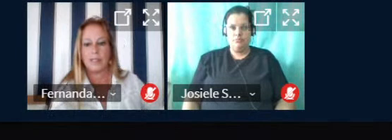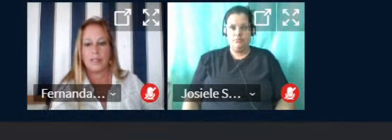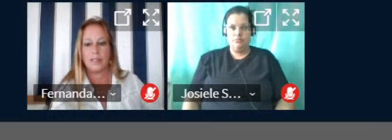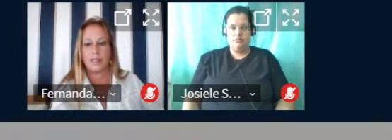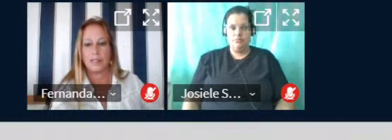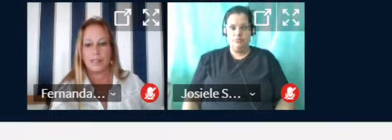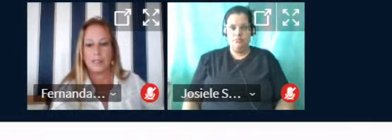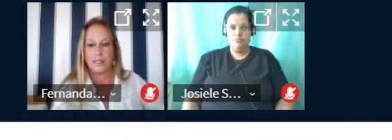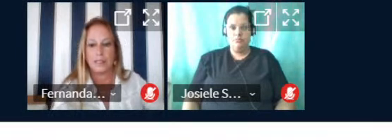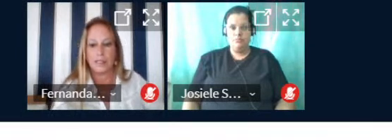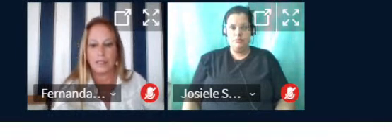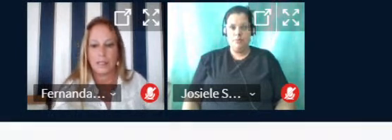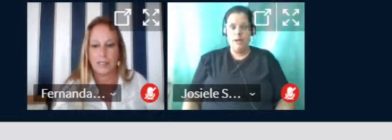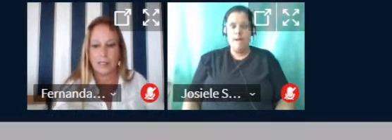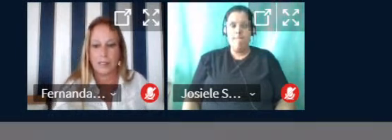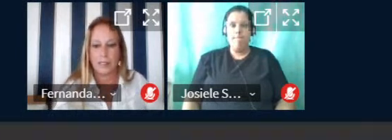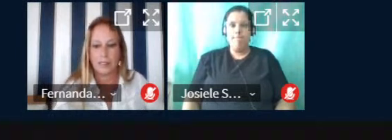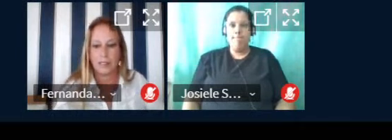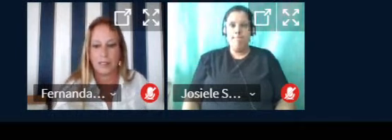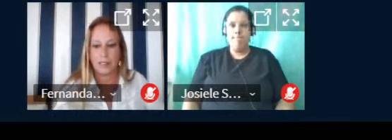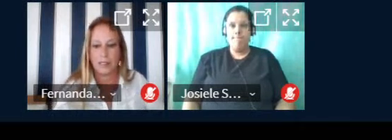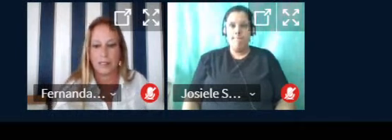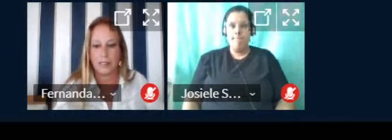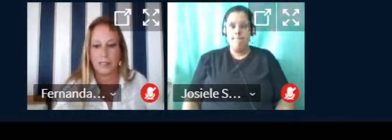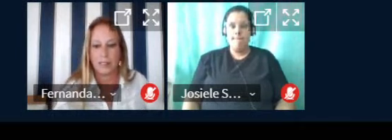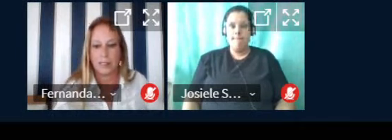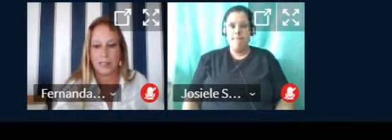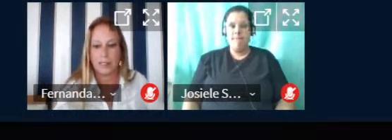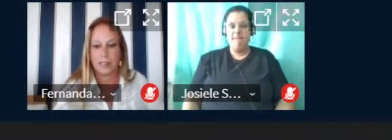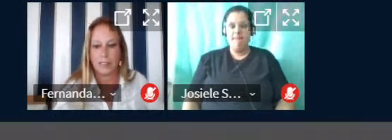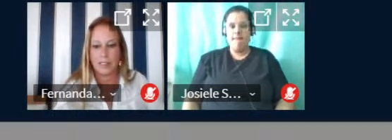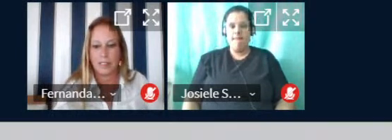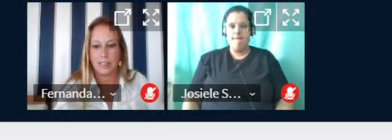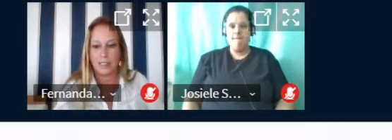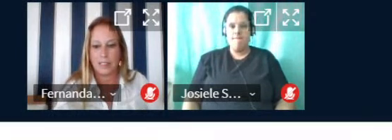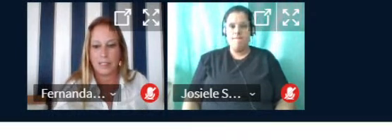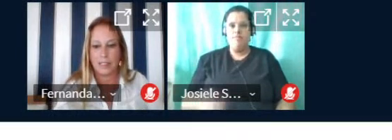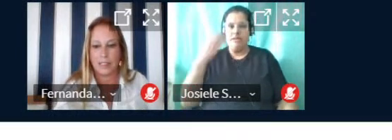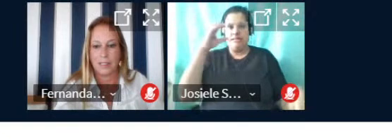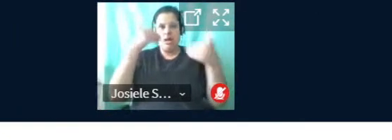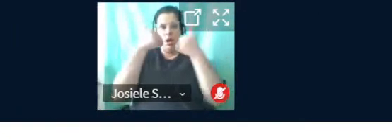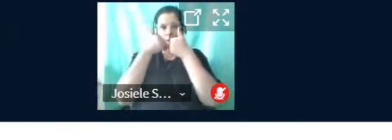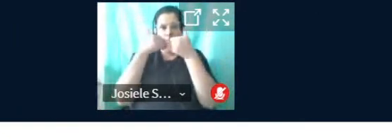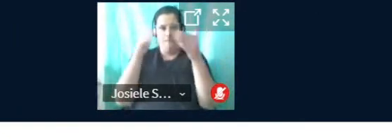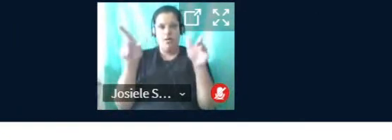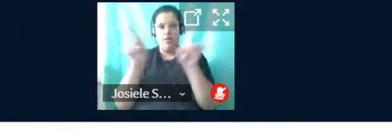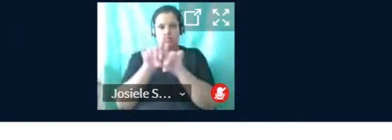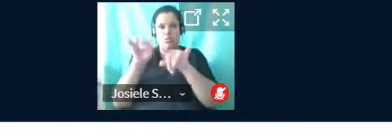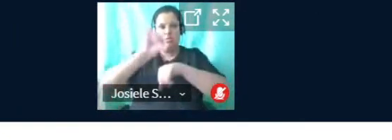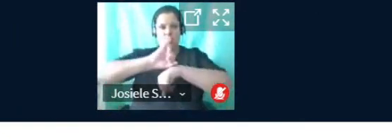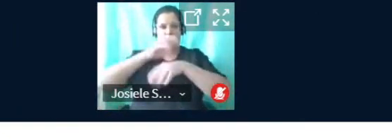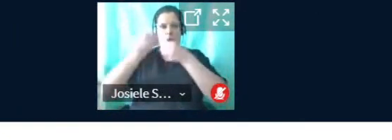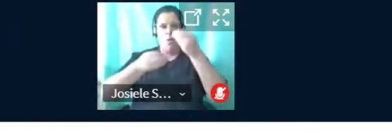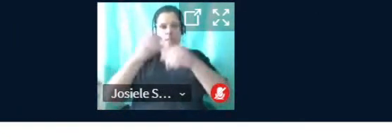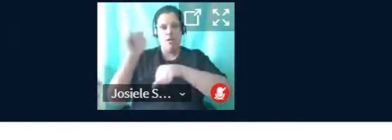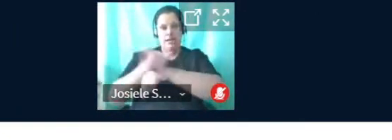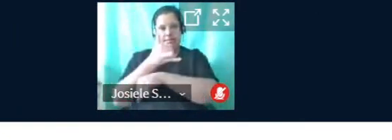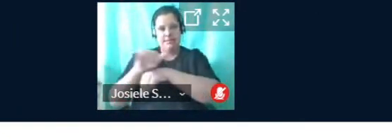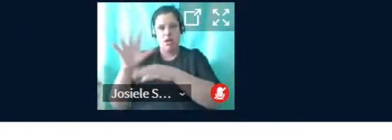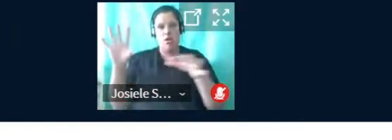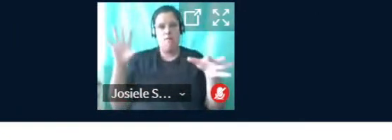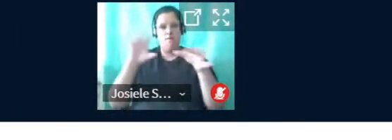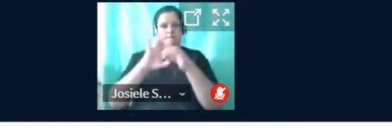A CIDADE NO BRASIL Ciência aberta e hiper-objetos como estratégias